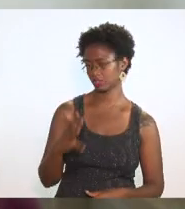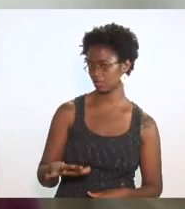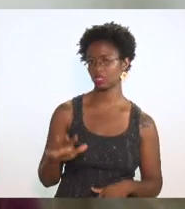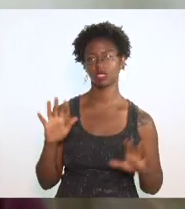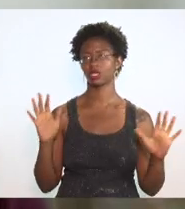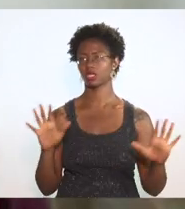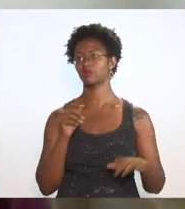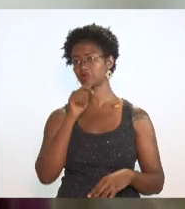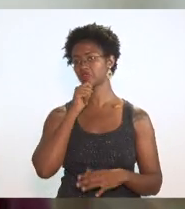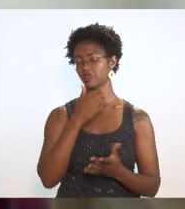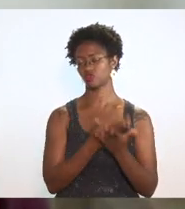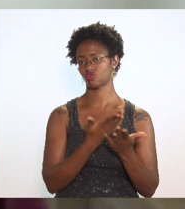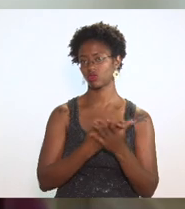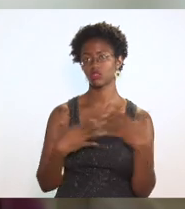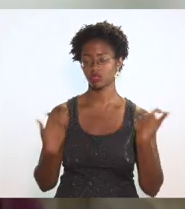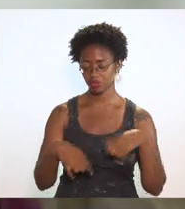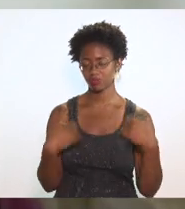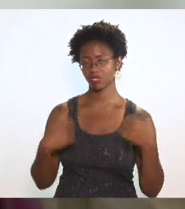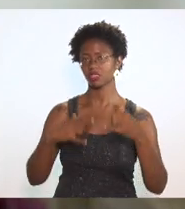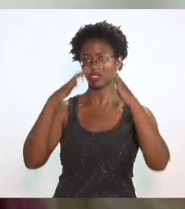que é de cumprir